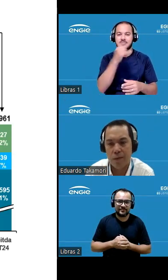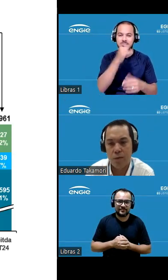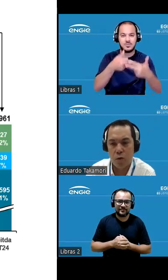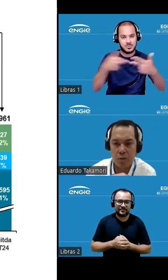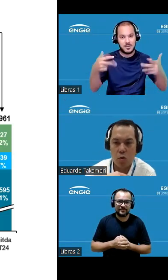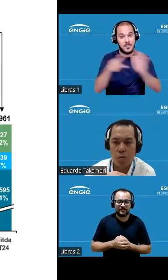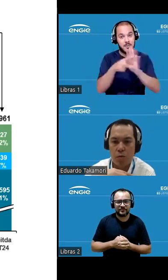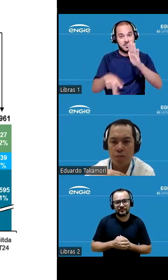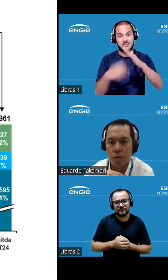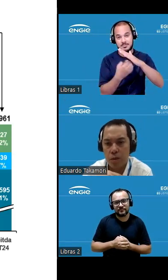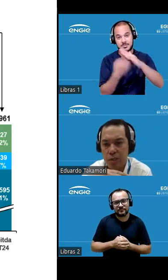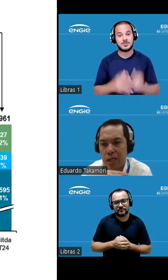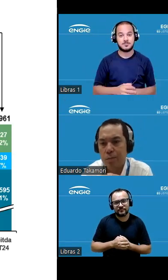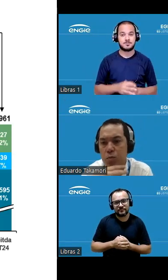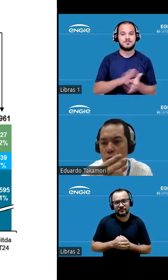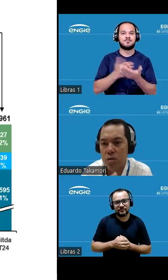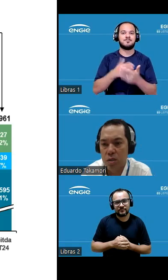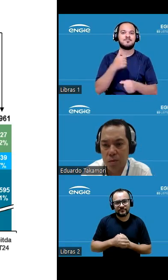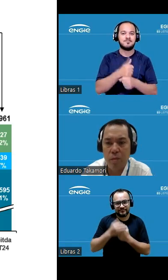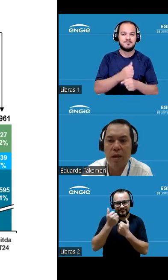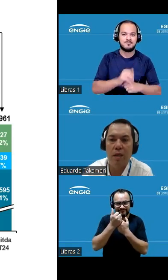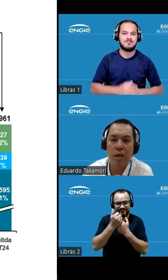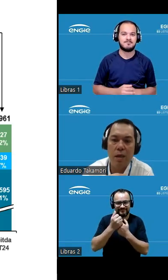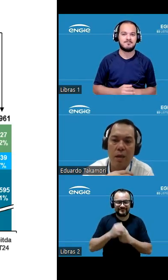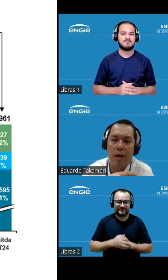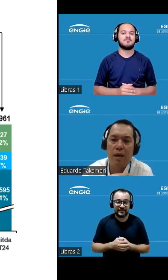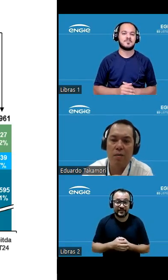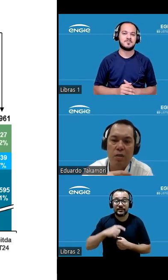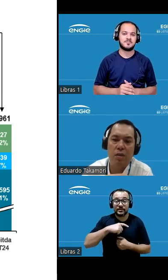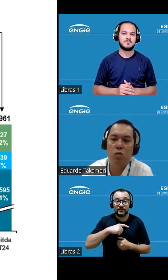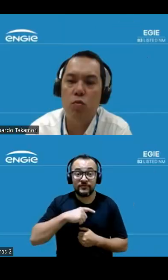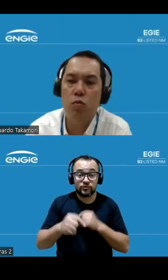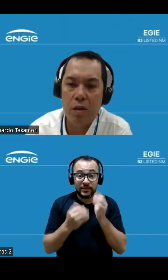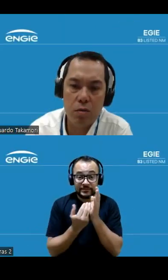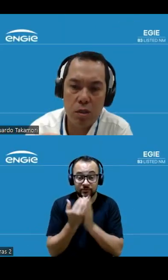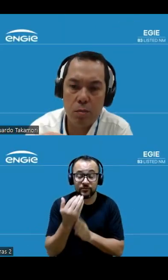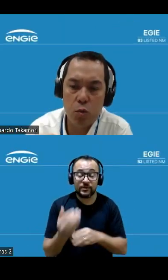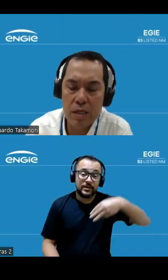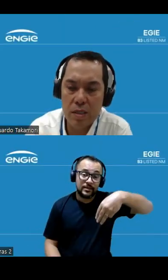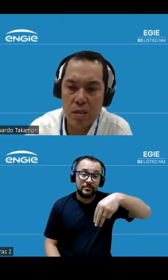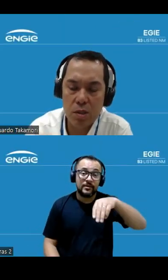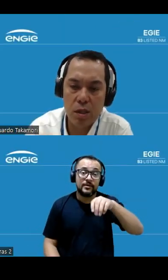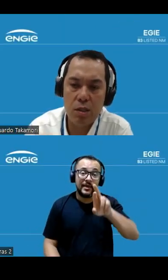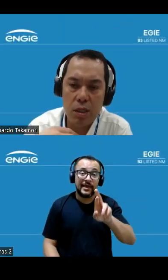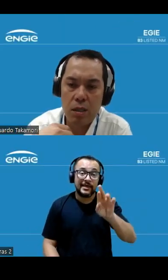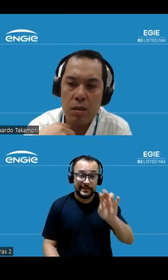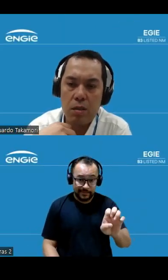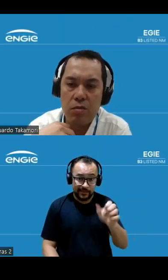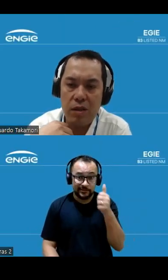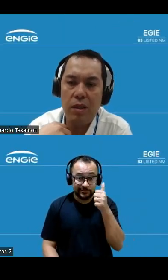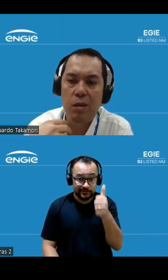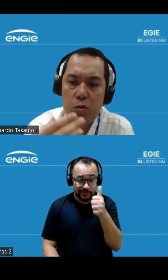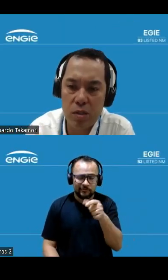naturalmente como geramos muito acima do MRE você tem todo o efeito de mutualização de energia